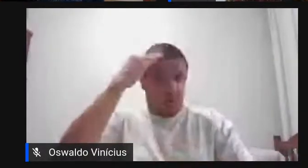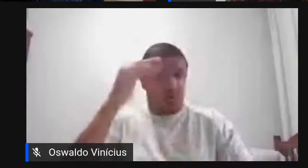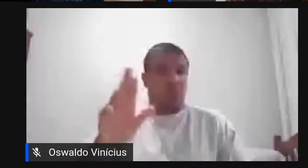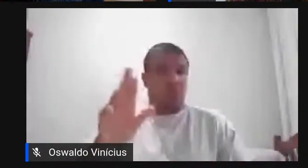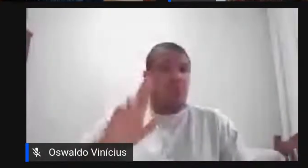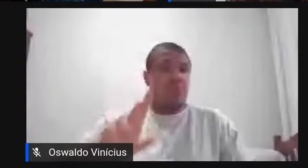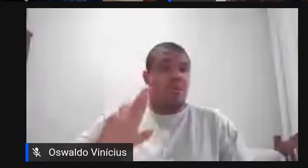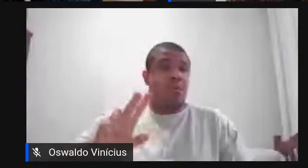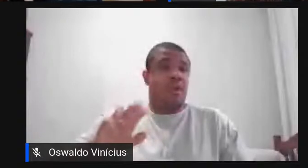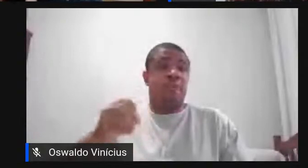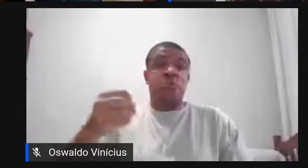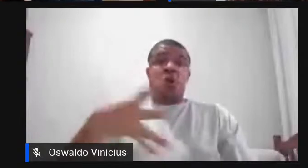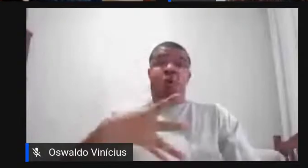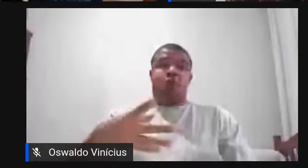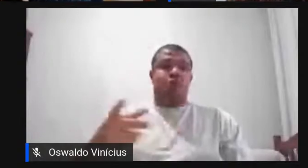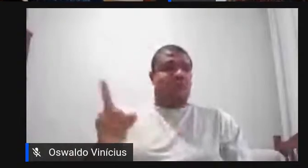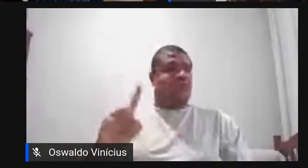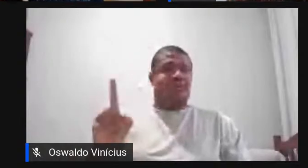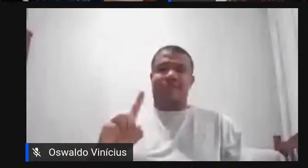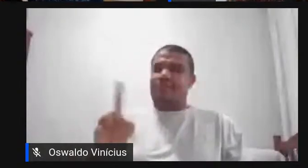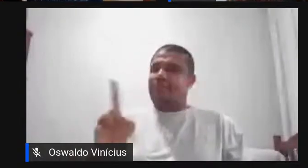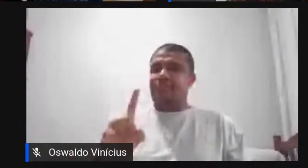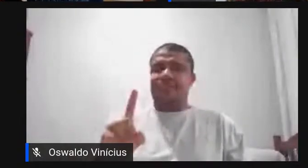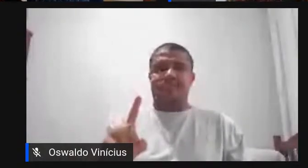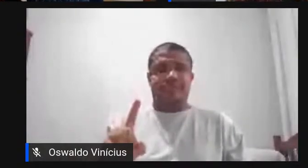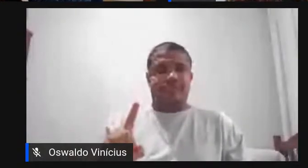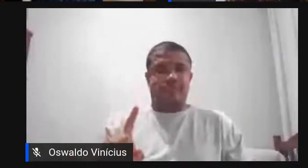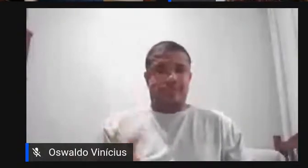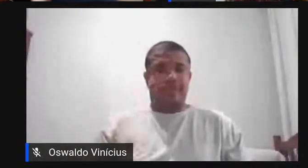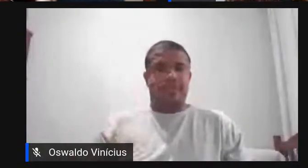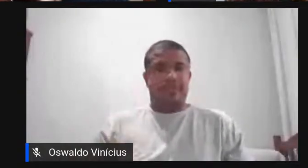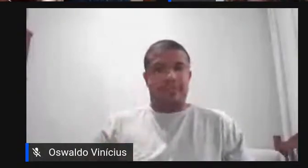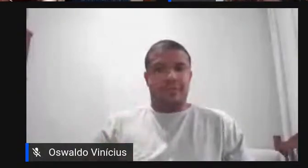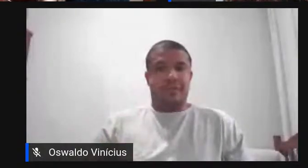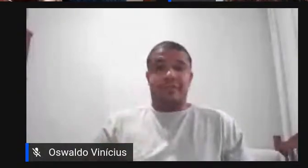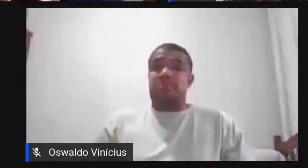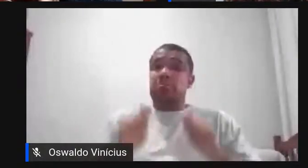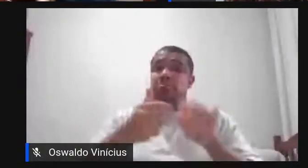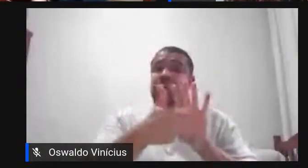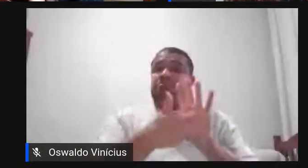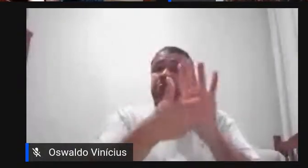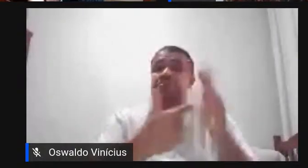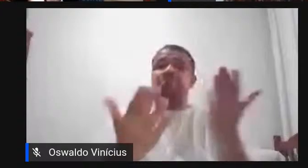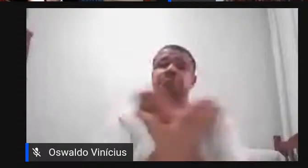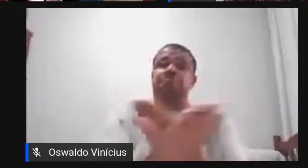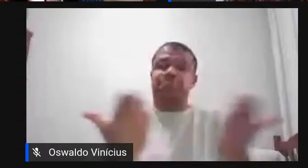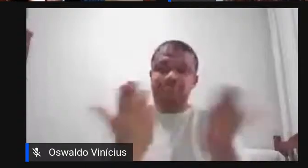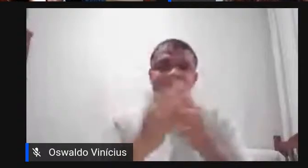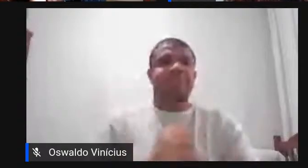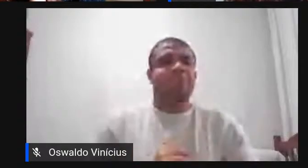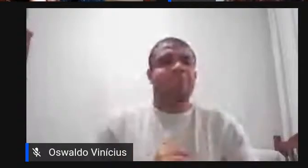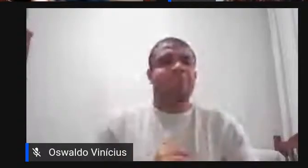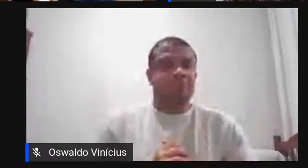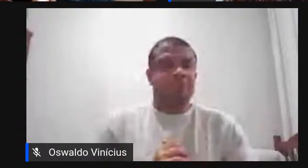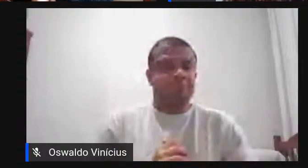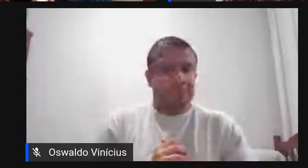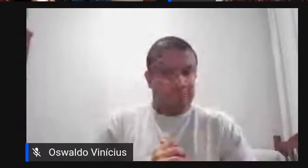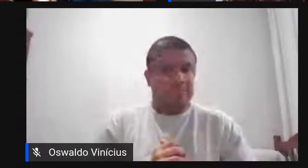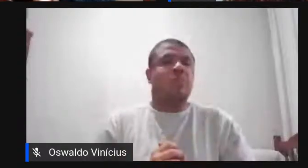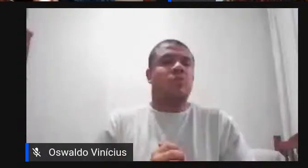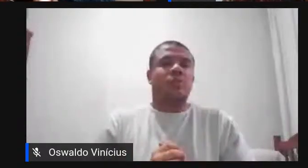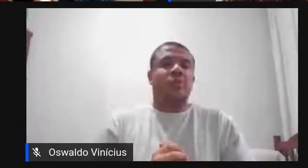novidade né tanto que a pesquisa do Victor para mostrar né ele bebia lá nas peças